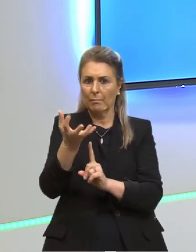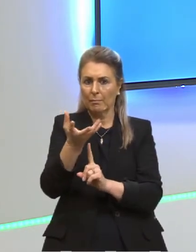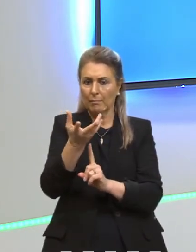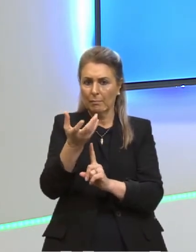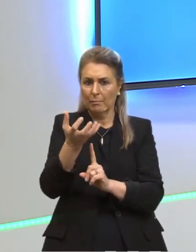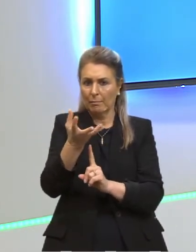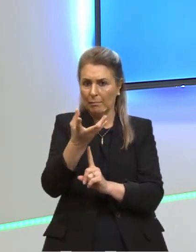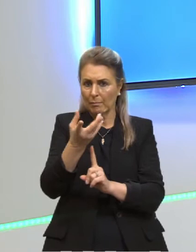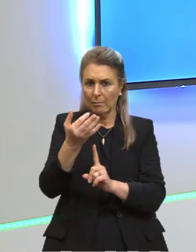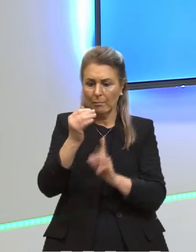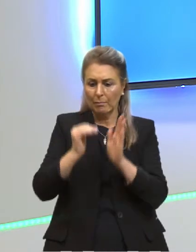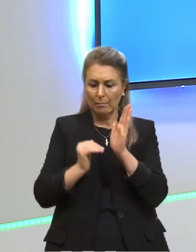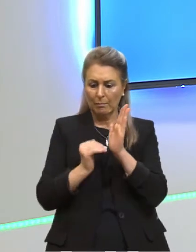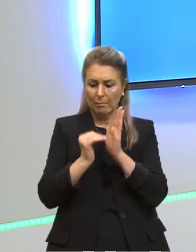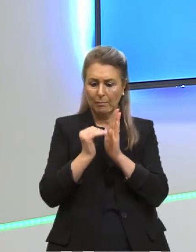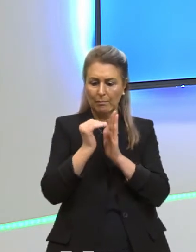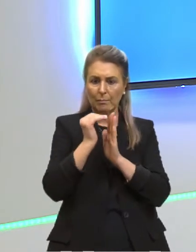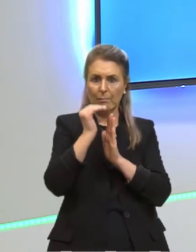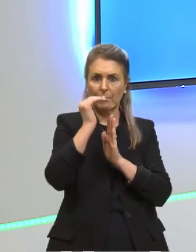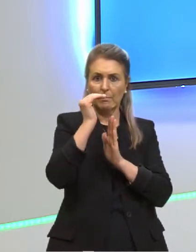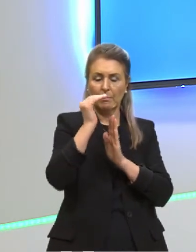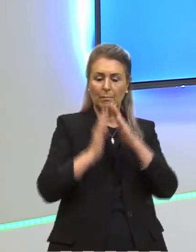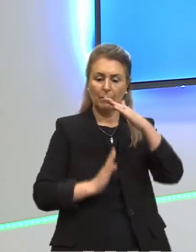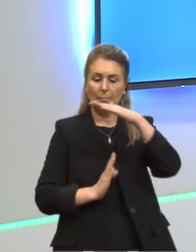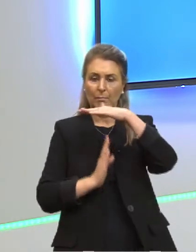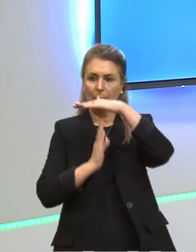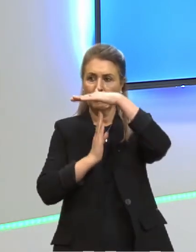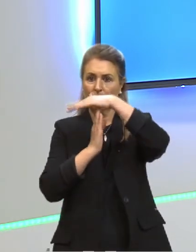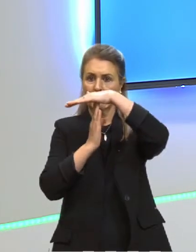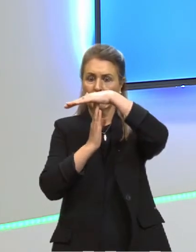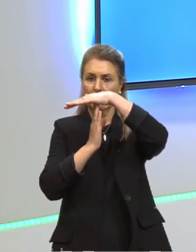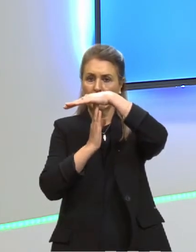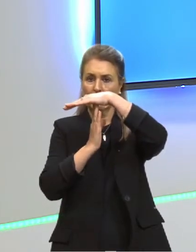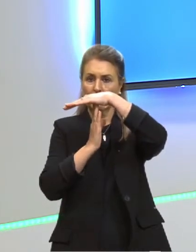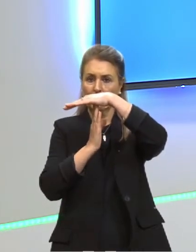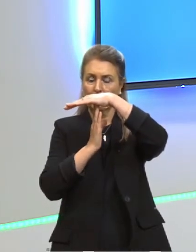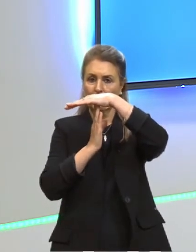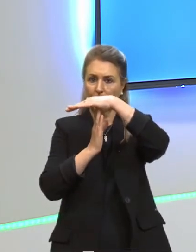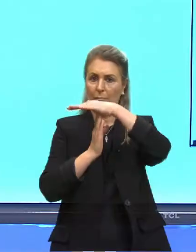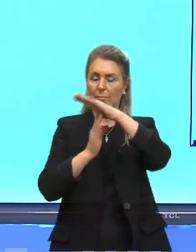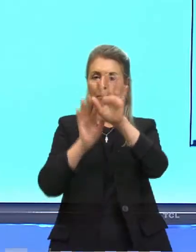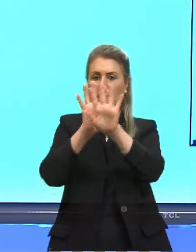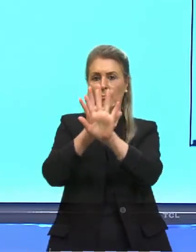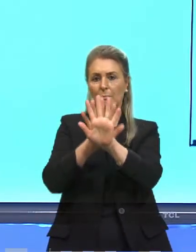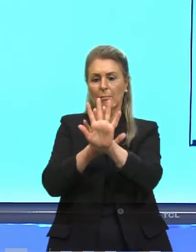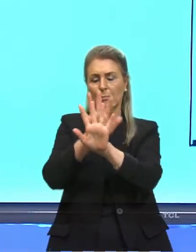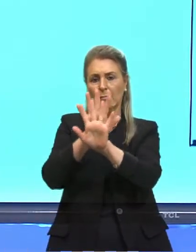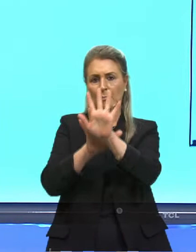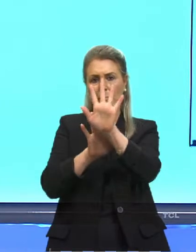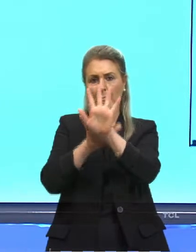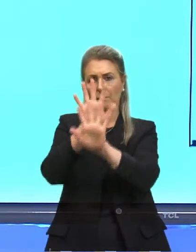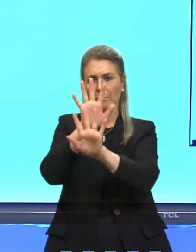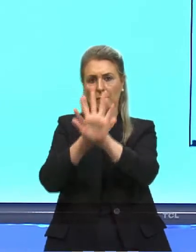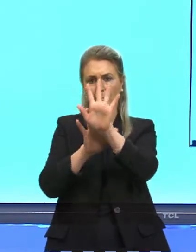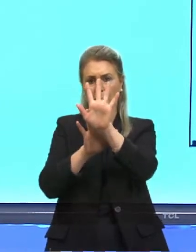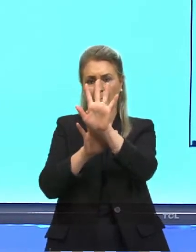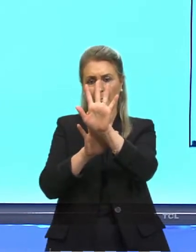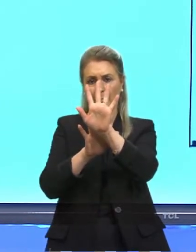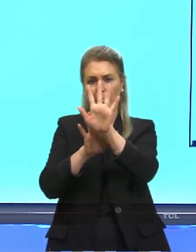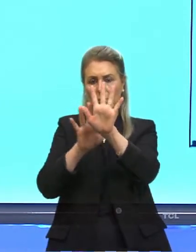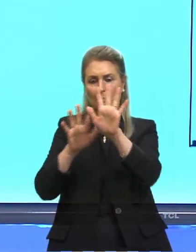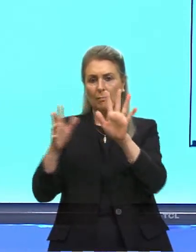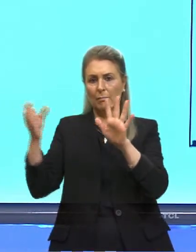porque a frequência dela vai aumentando a um certo ponto, que a partir do momento que chega no ultravioleta, ela vai nos